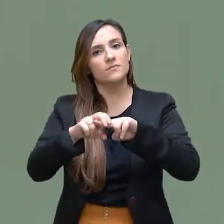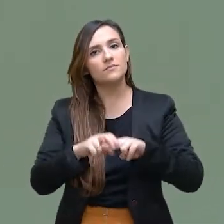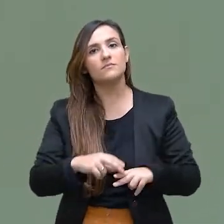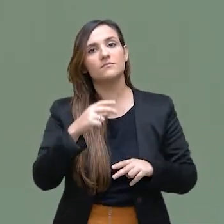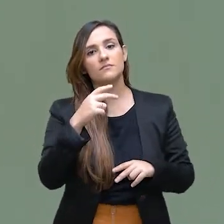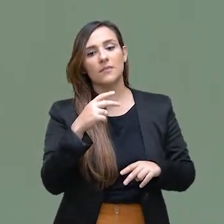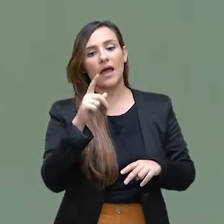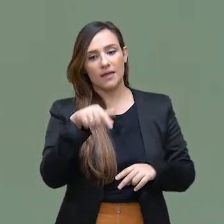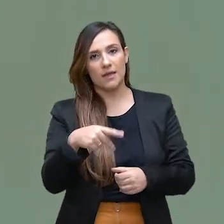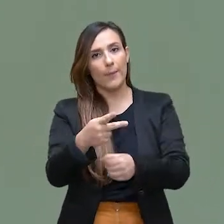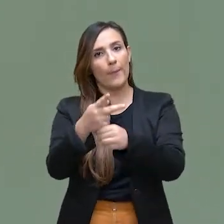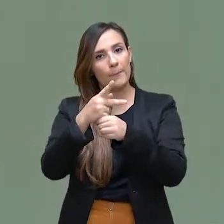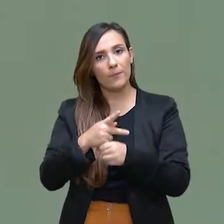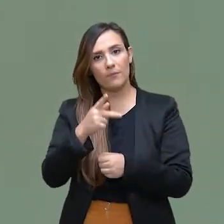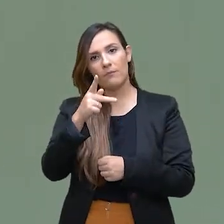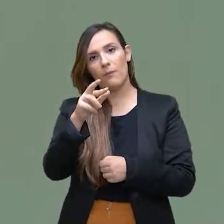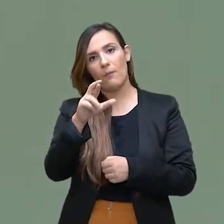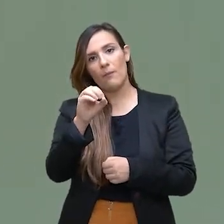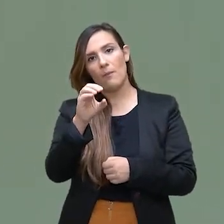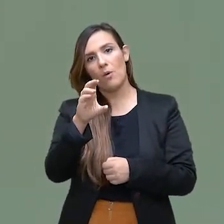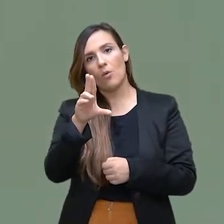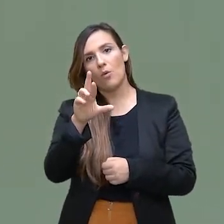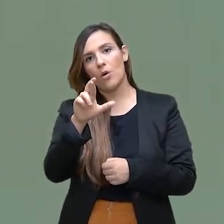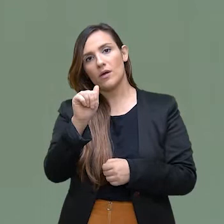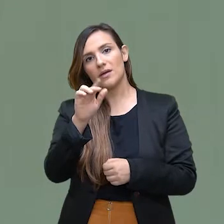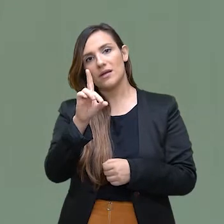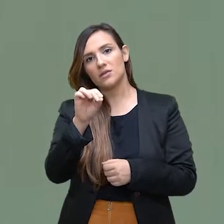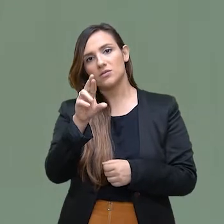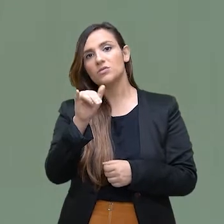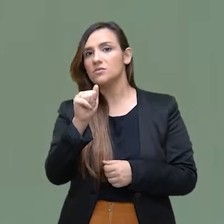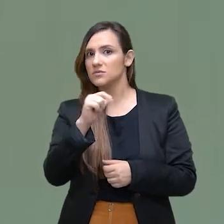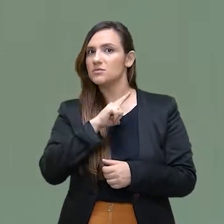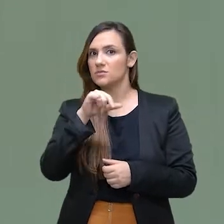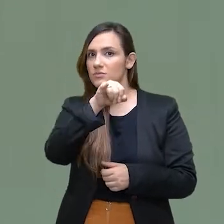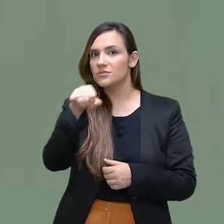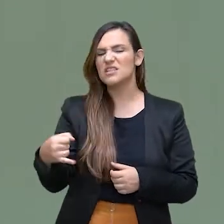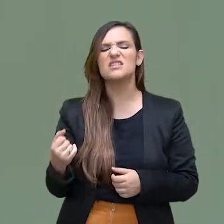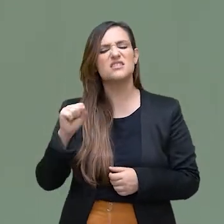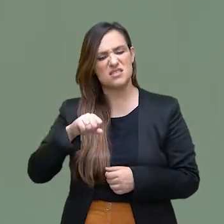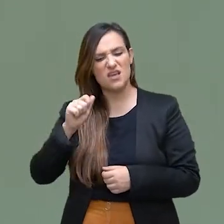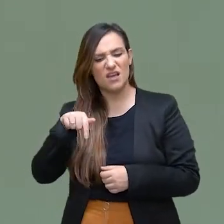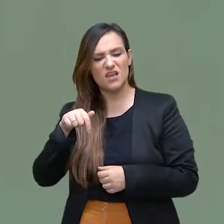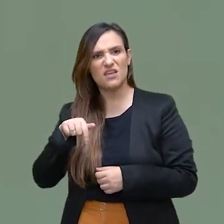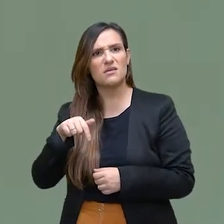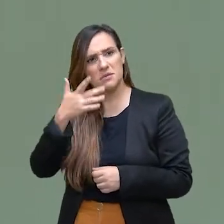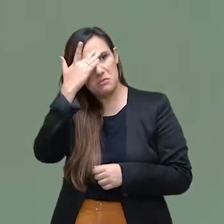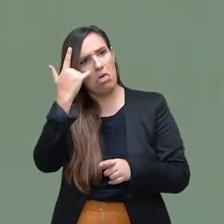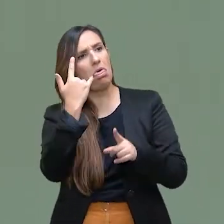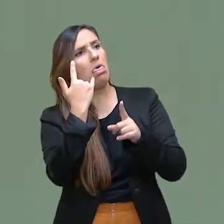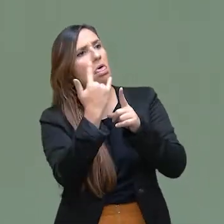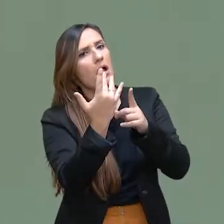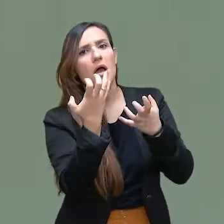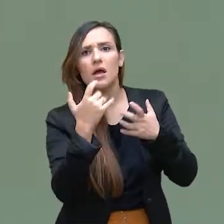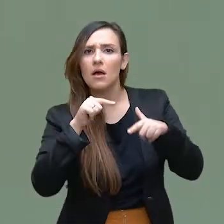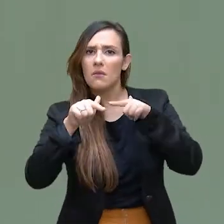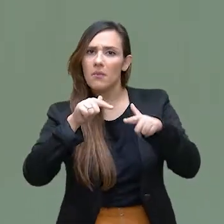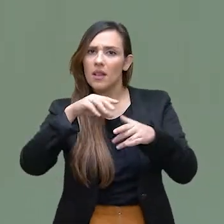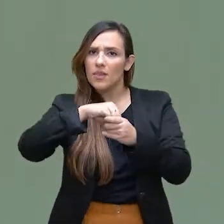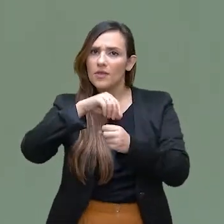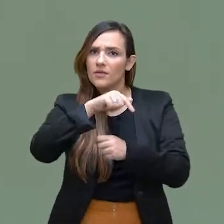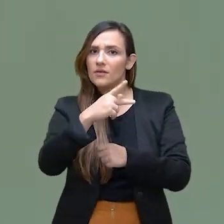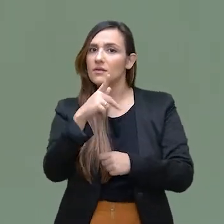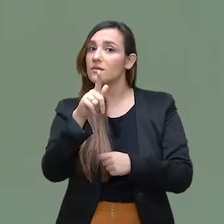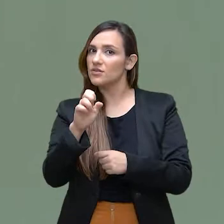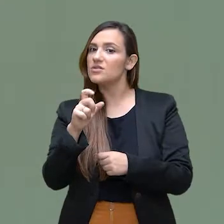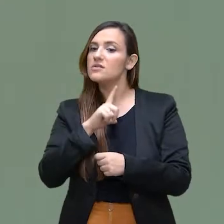Procuradoria Geral do Estado essa grande oportunidade. Então, hoje, nós somos, sim, uma carreira jurídica muito atrativa e que tem